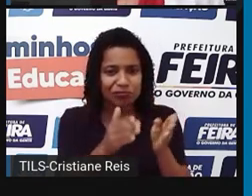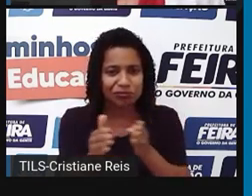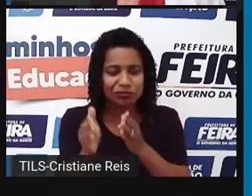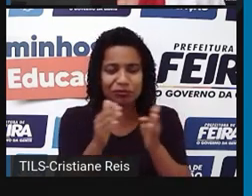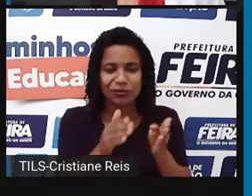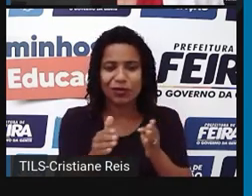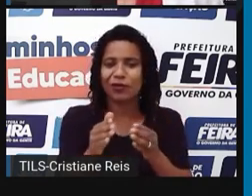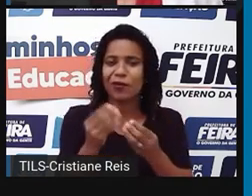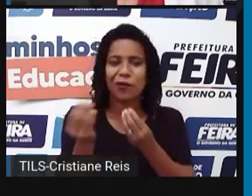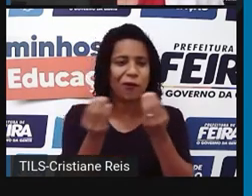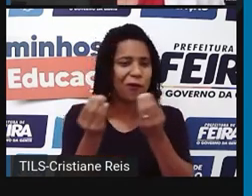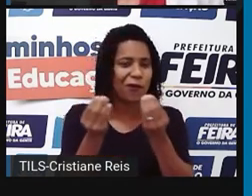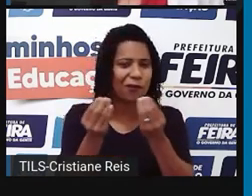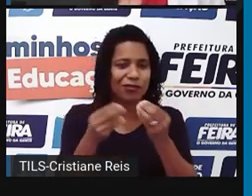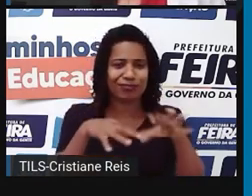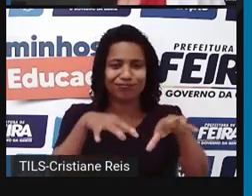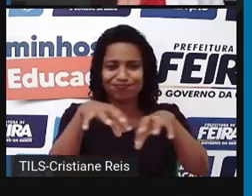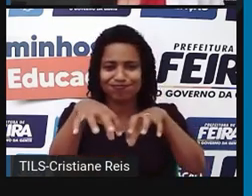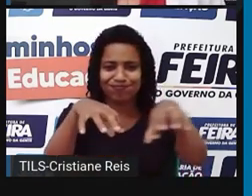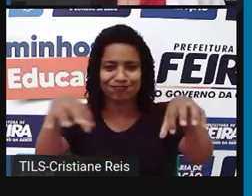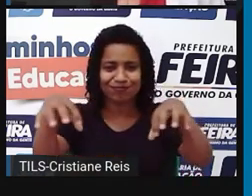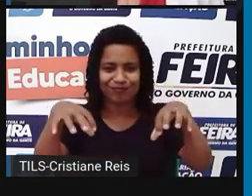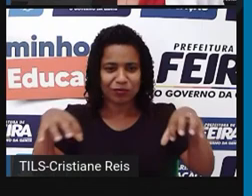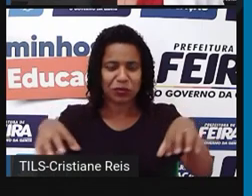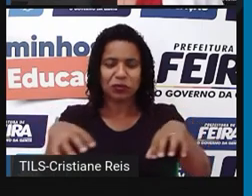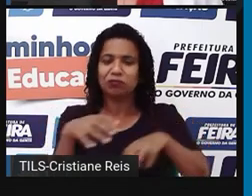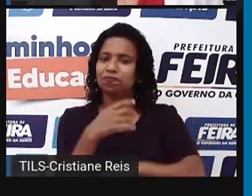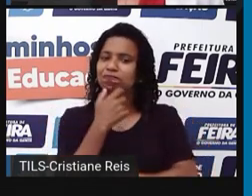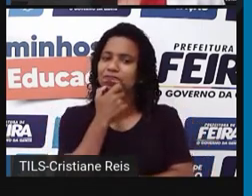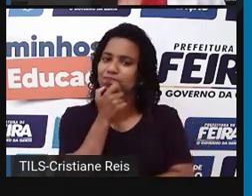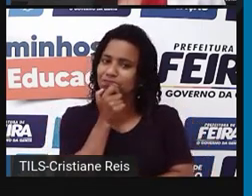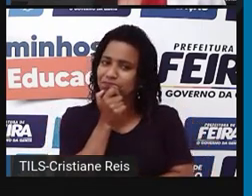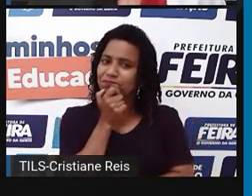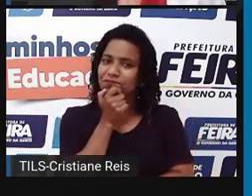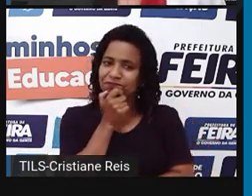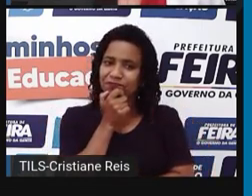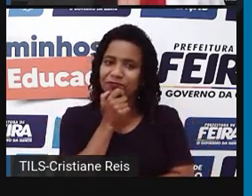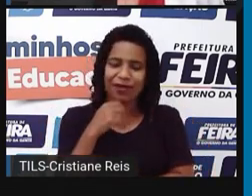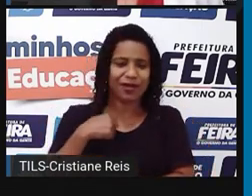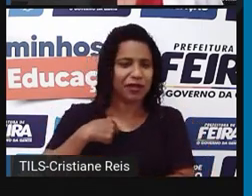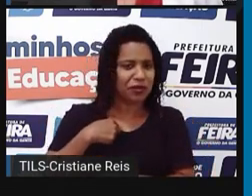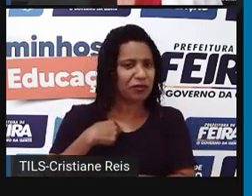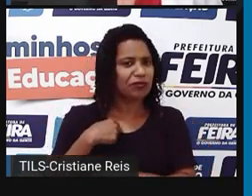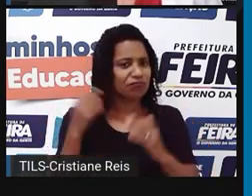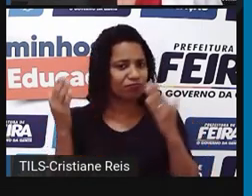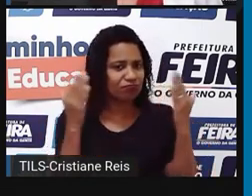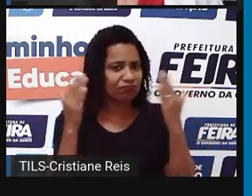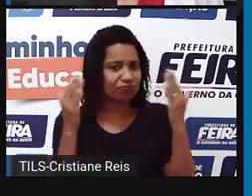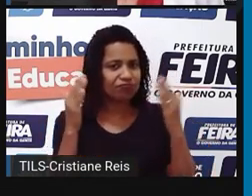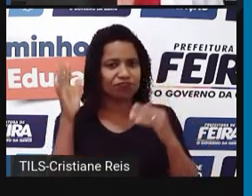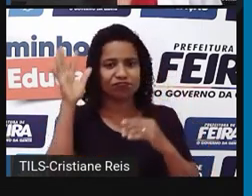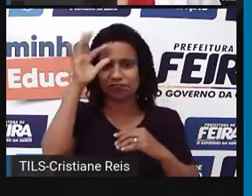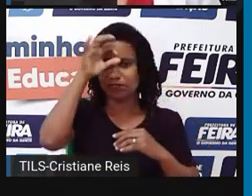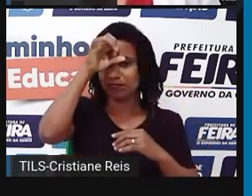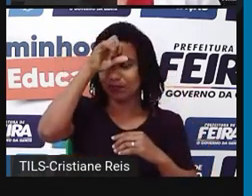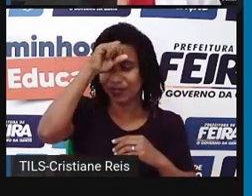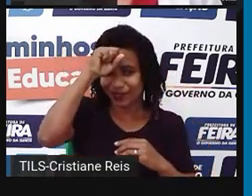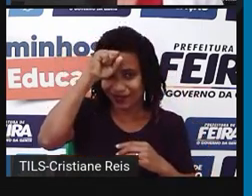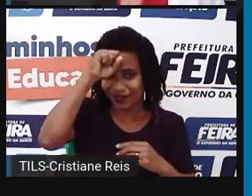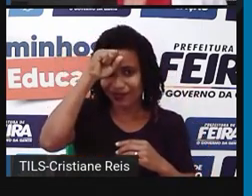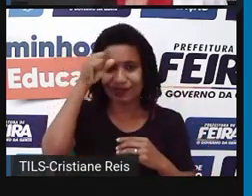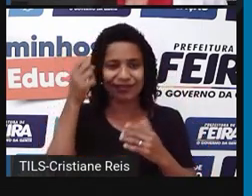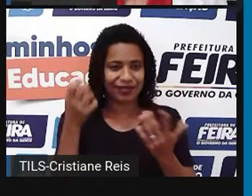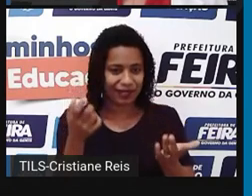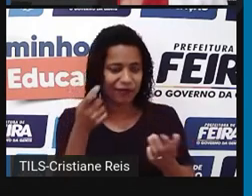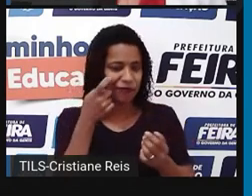É, de alguma maneira, mudou a sua atitude em relação às informações que você avalia